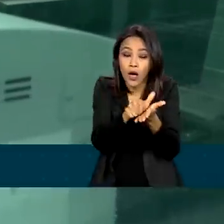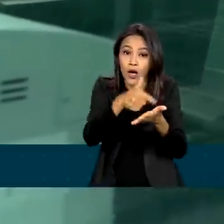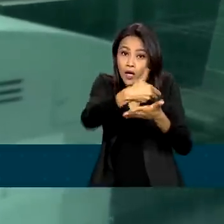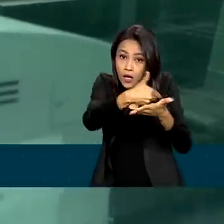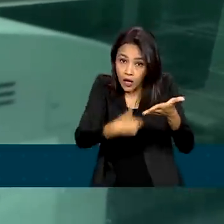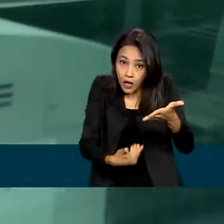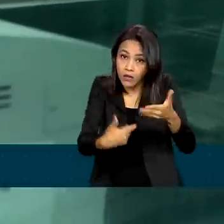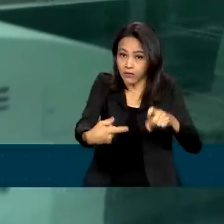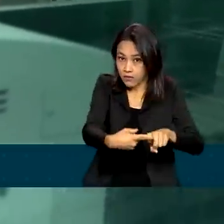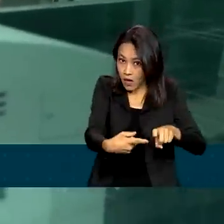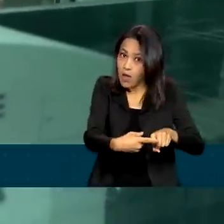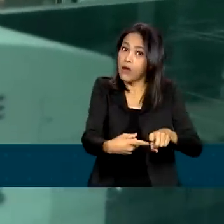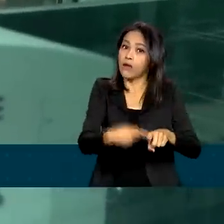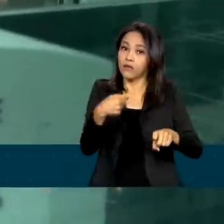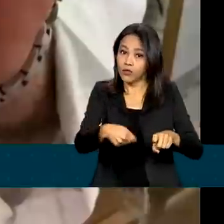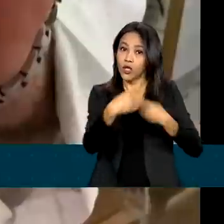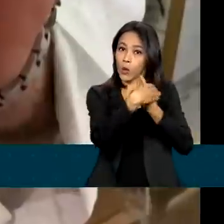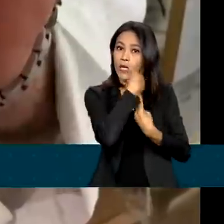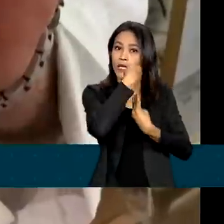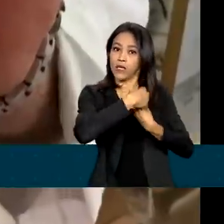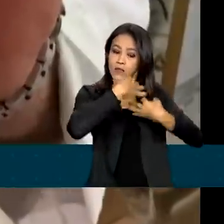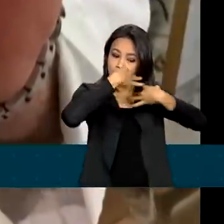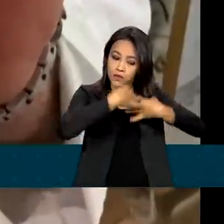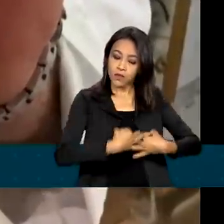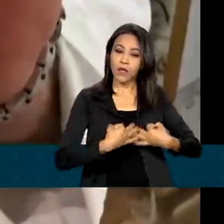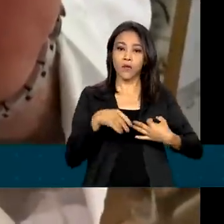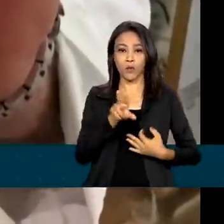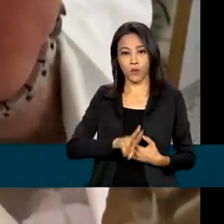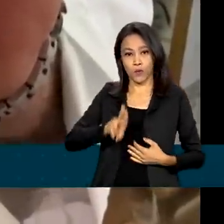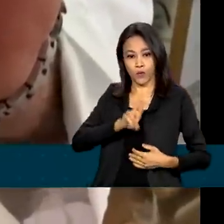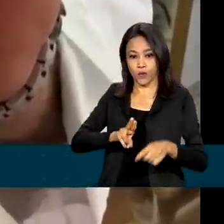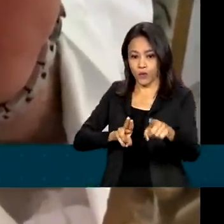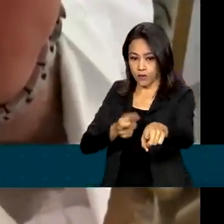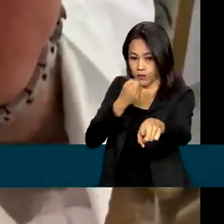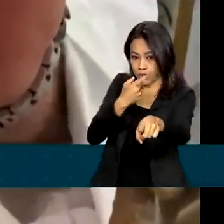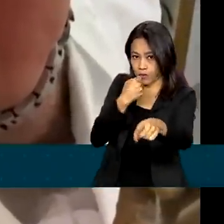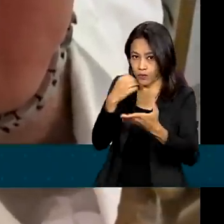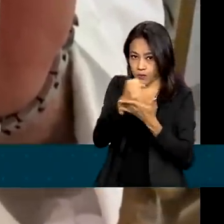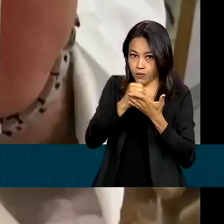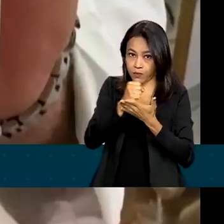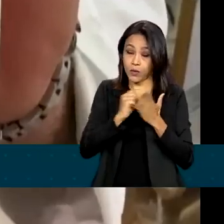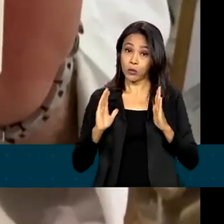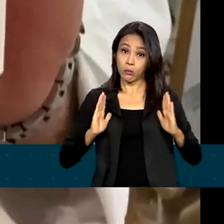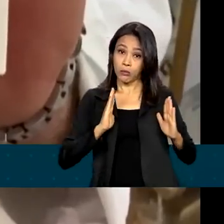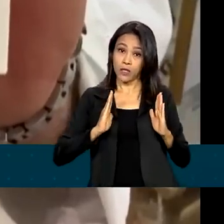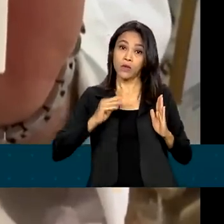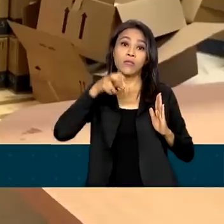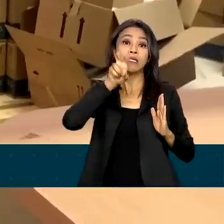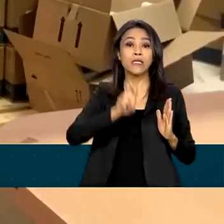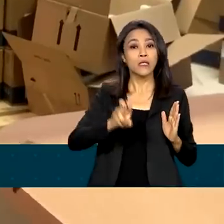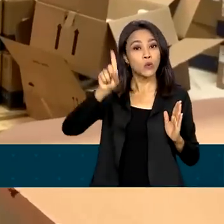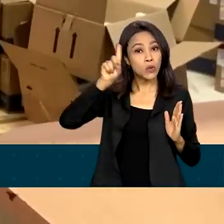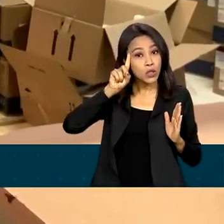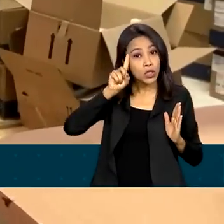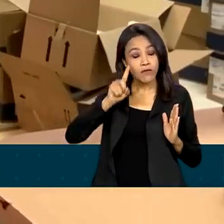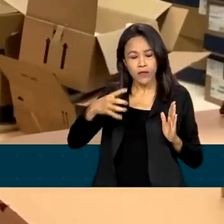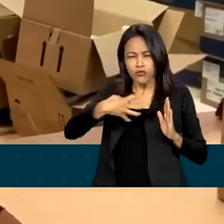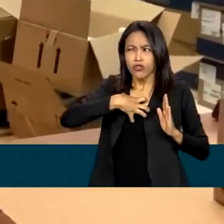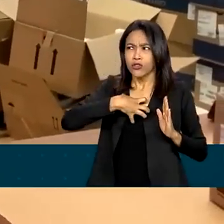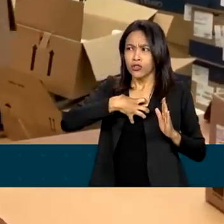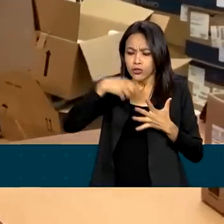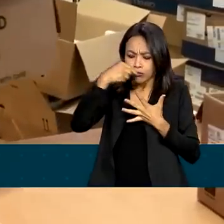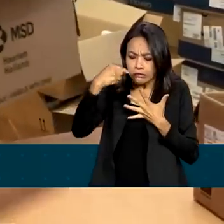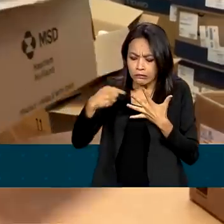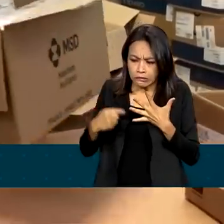com orientação adequada ao paciente sobre o uso correto. Deve ser tomado dentro de cinco dias, após o início dos sintomas,